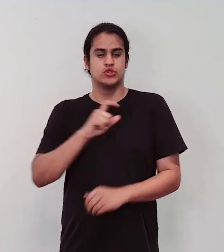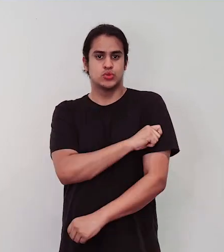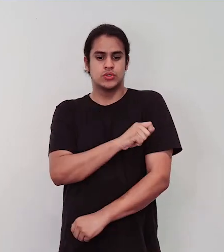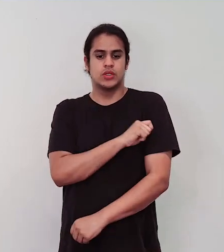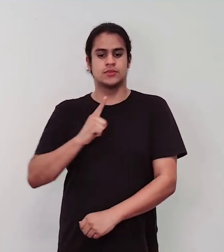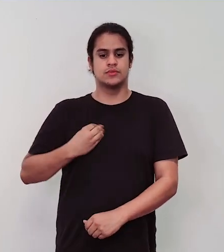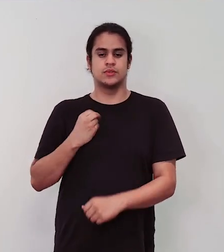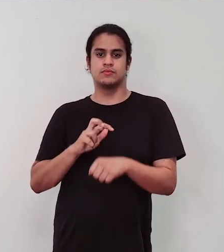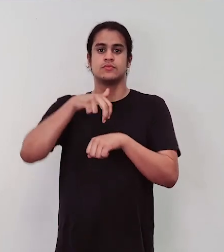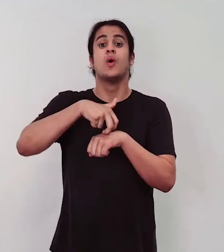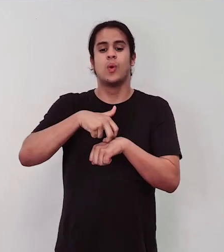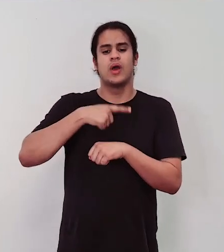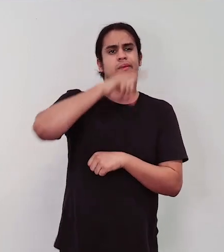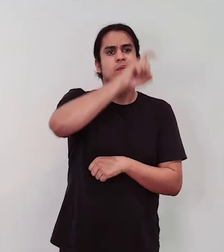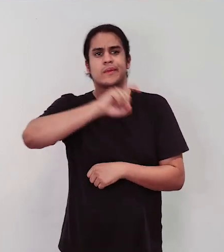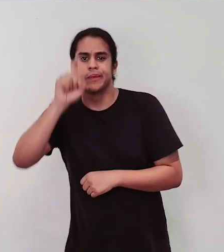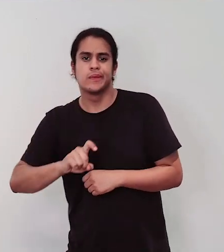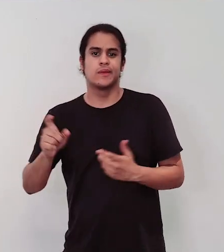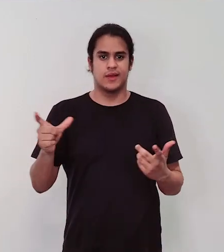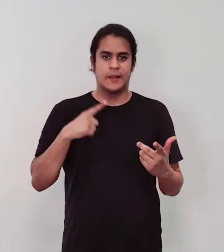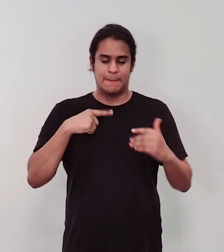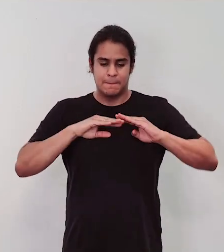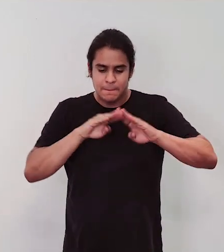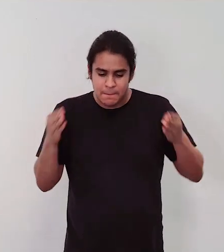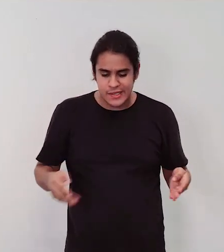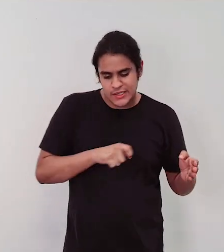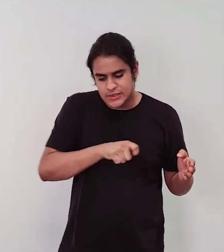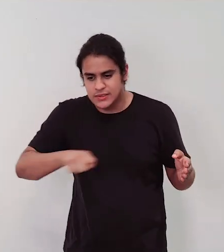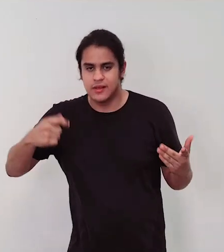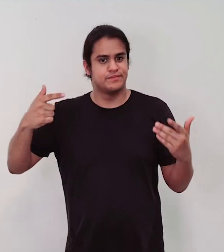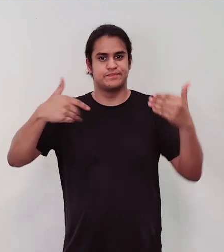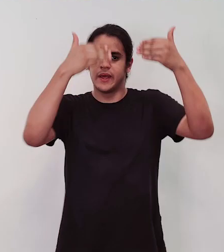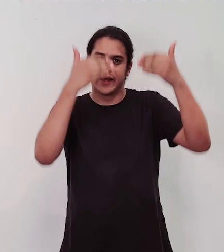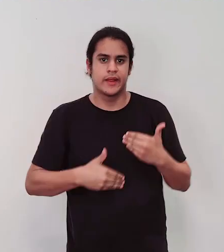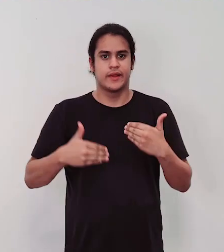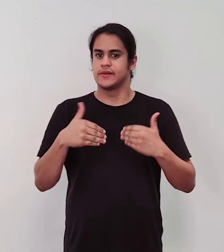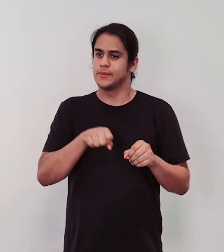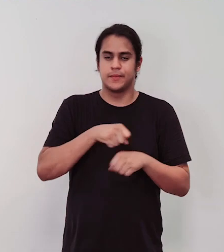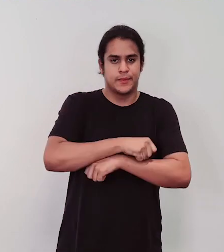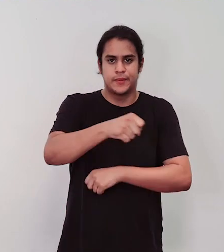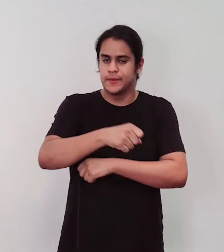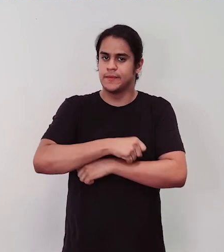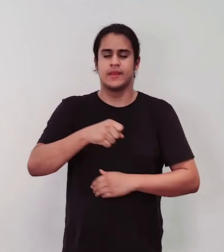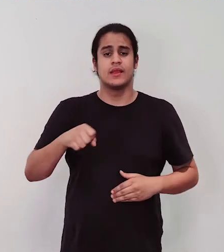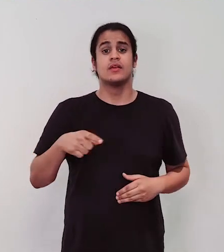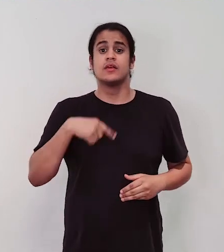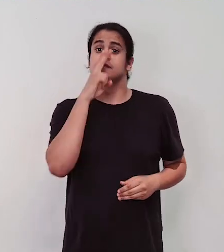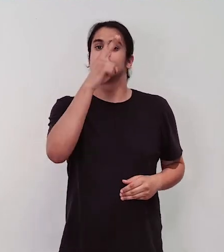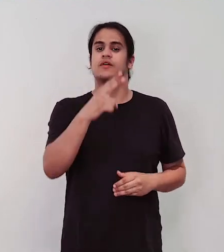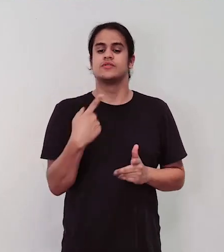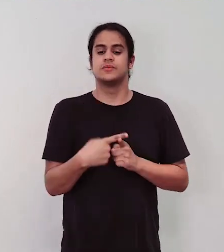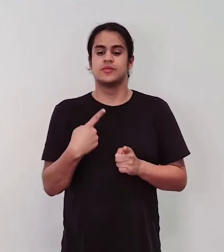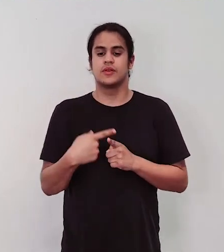estão presentes na mesa, nas paredes, cadeira, e com mais força, num lugar onde é menos